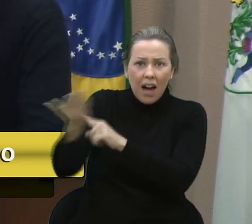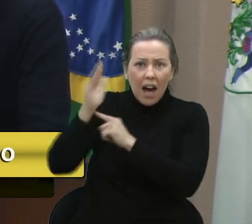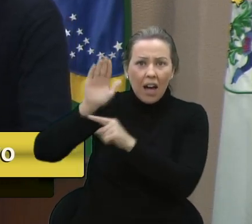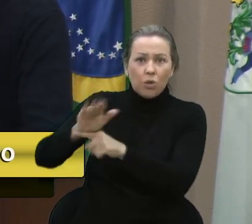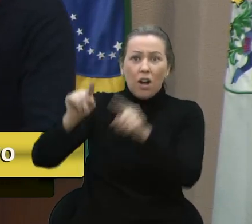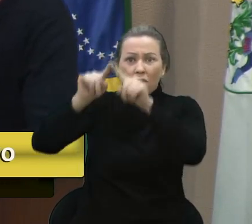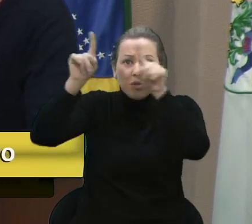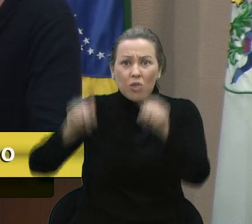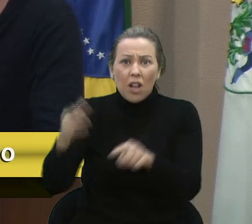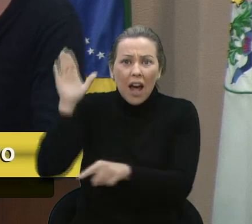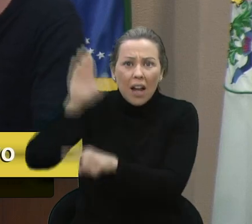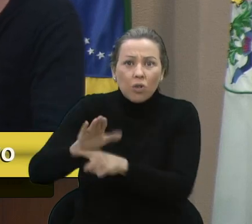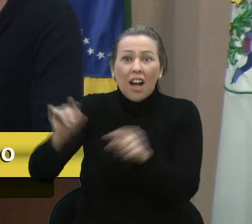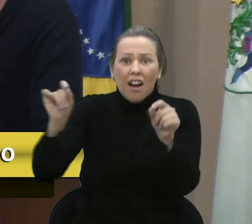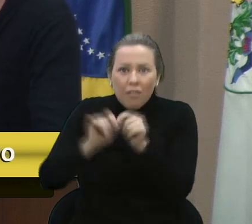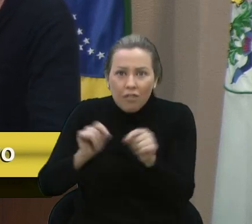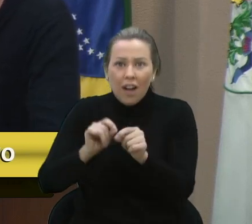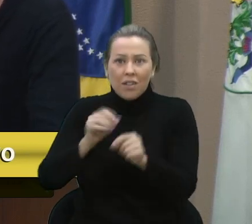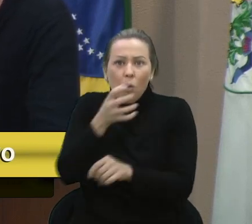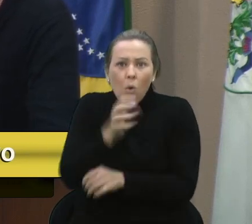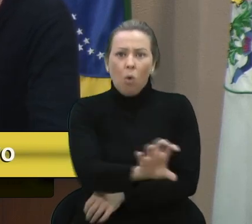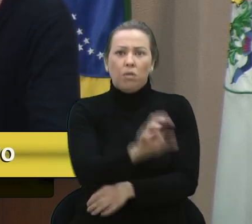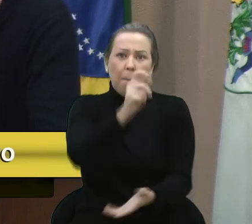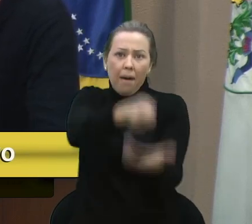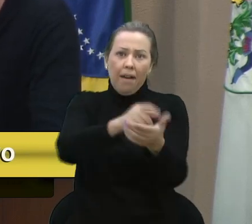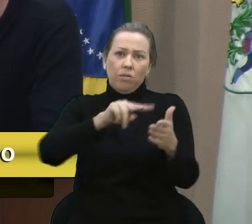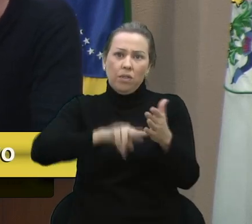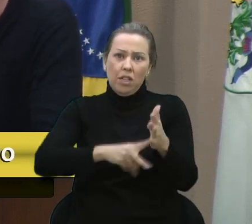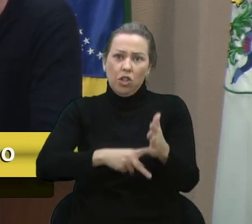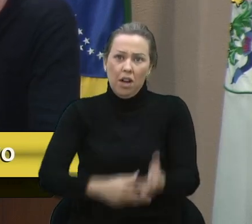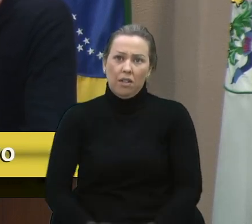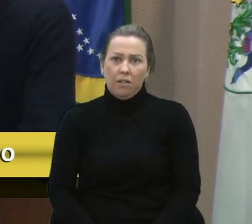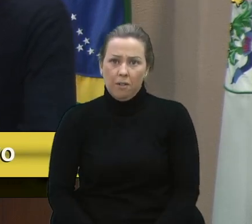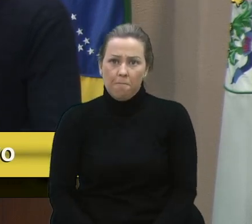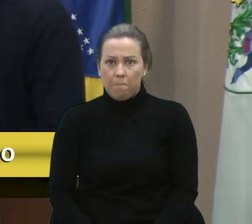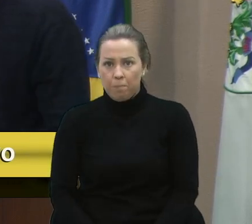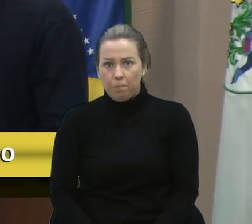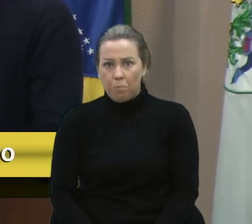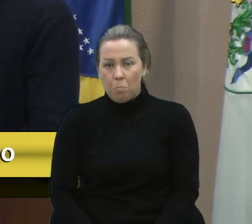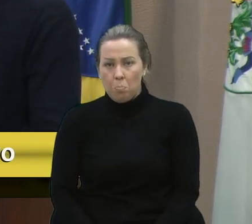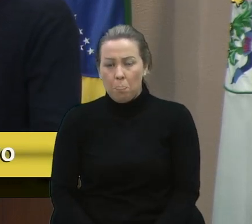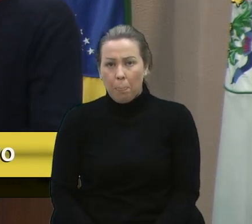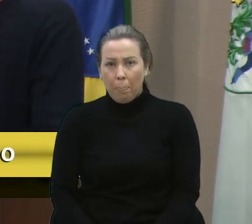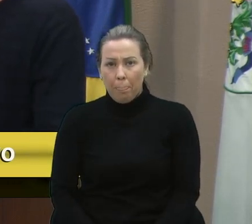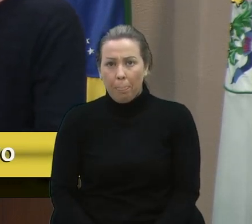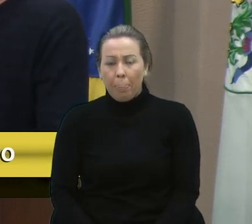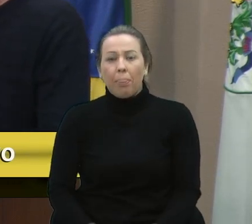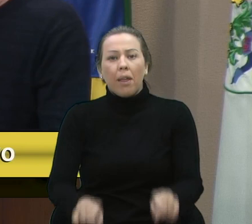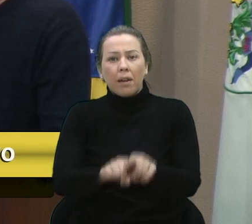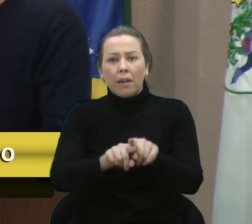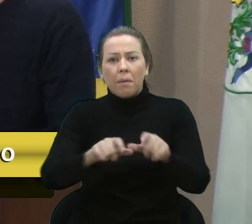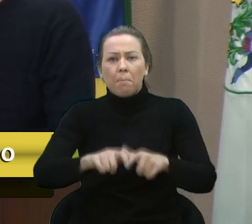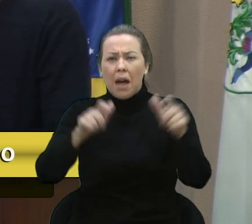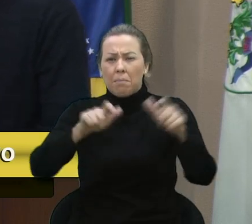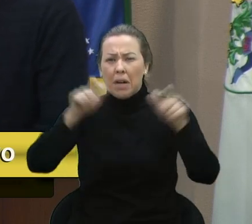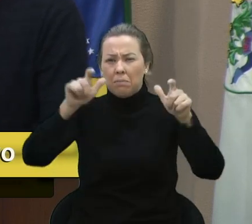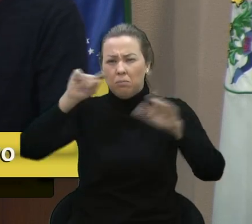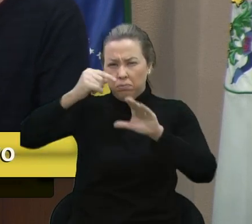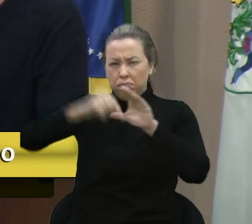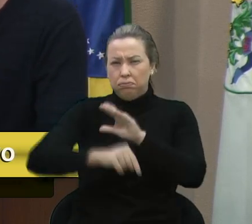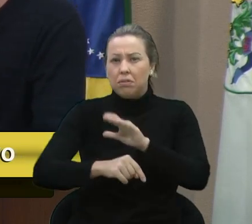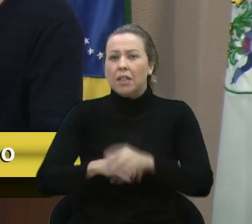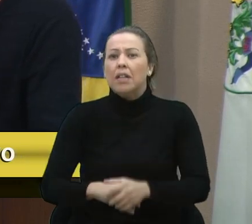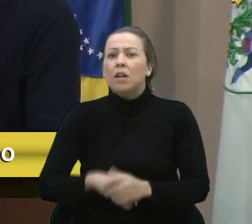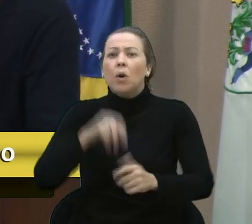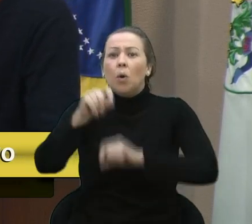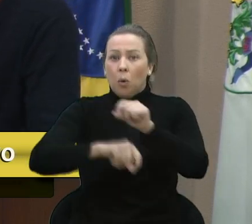funcionários. Façam a oposição. Façam. Indo mais além, o bem